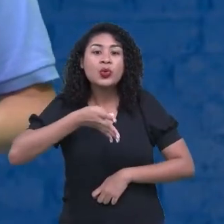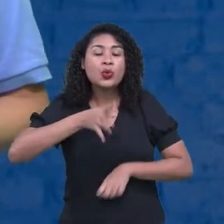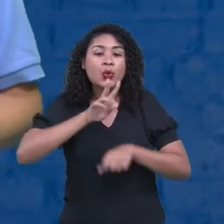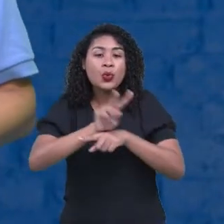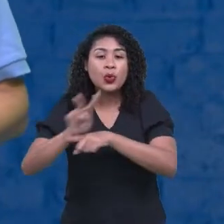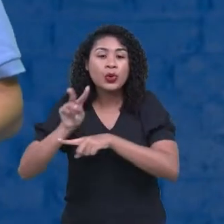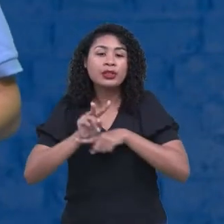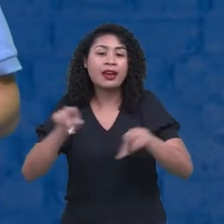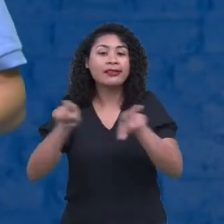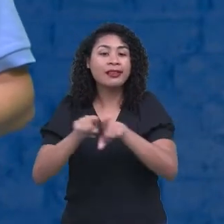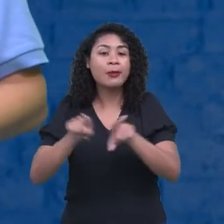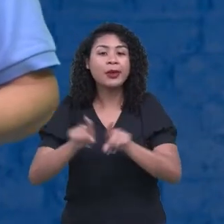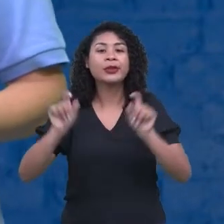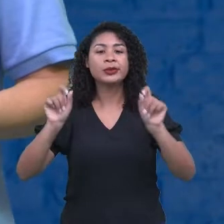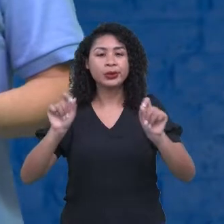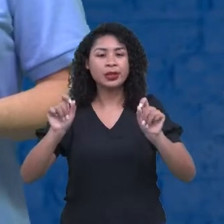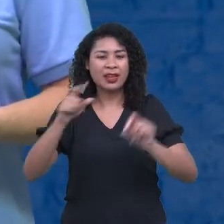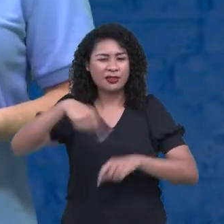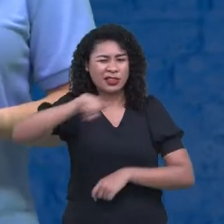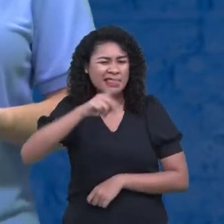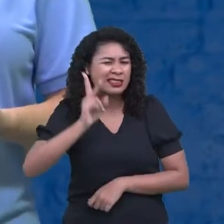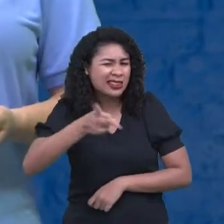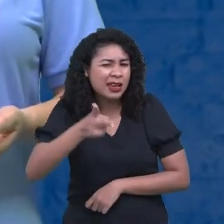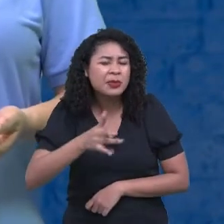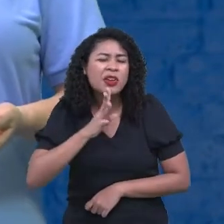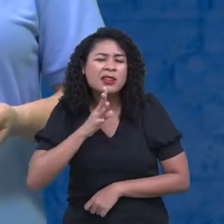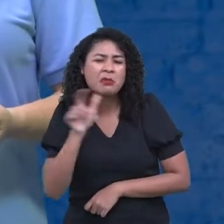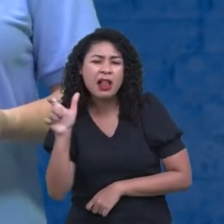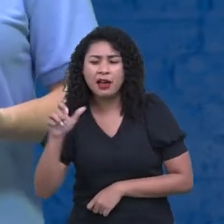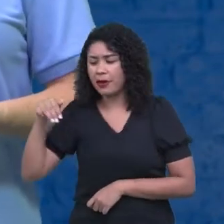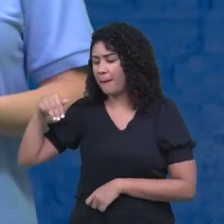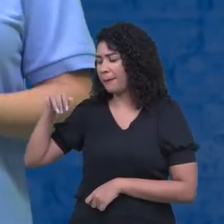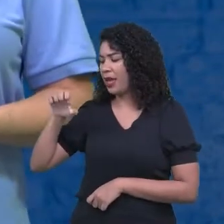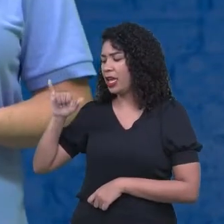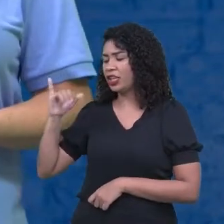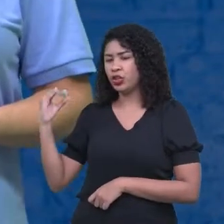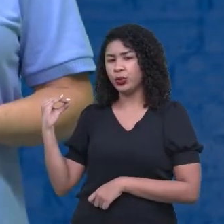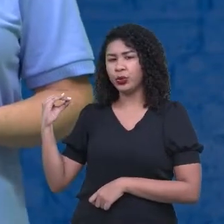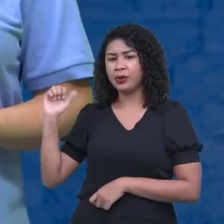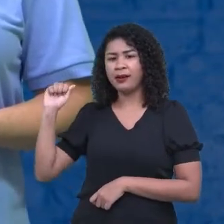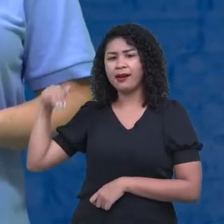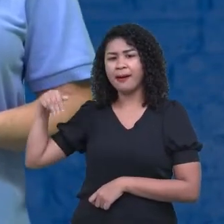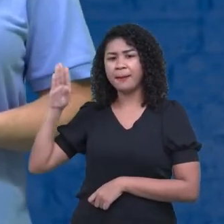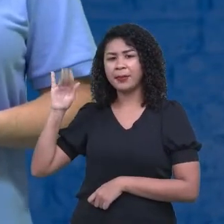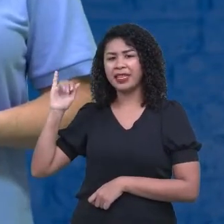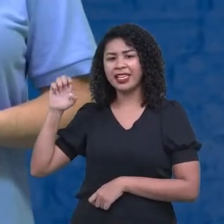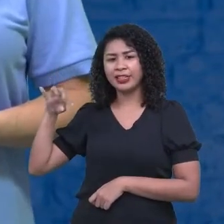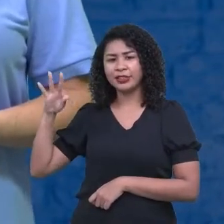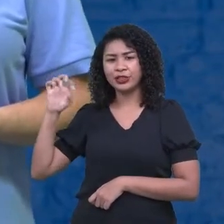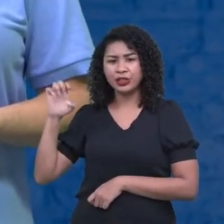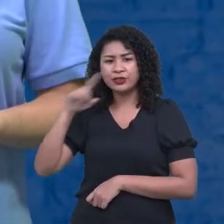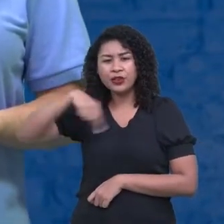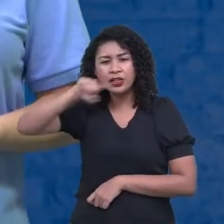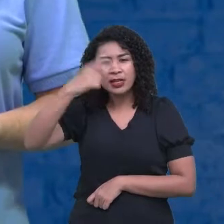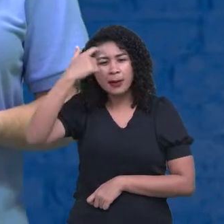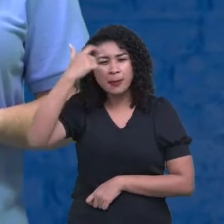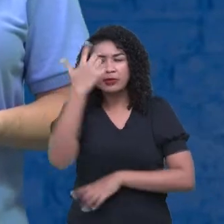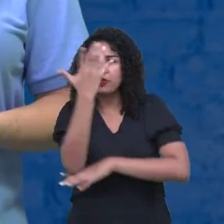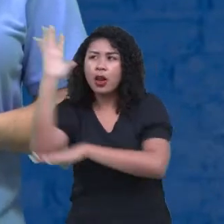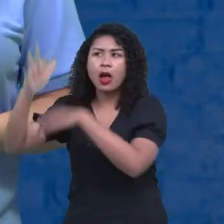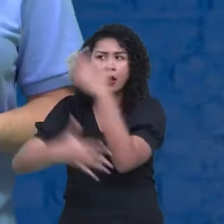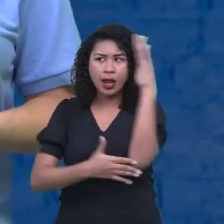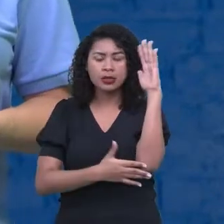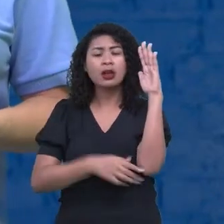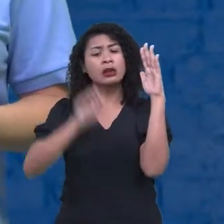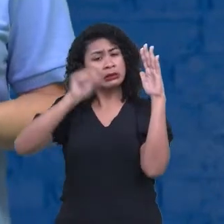falamos meio ambiente, muitas pessoas voltam lá. A floresta, o meio ambiente, o natural. Isso também faz parte. Mas, não podemos